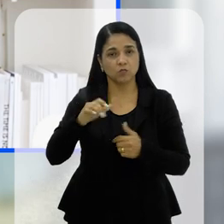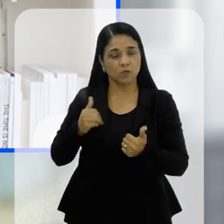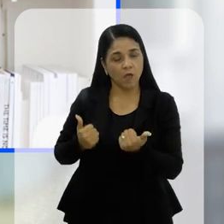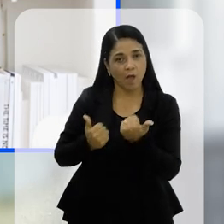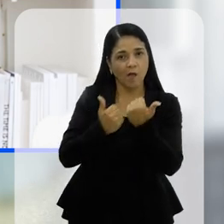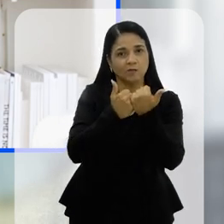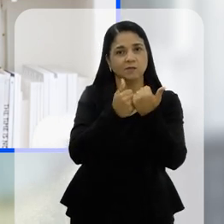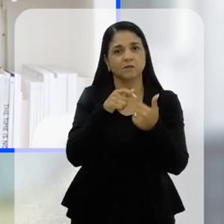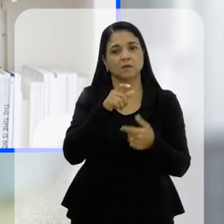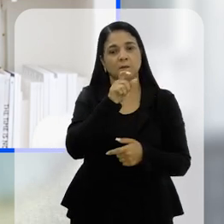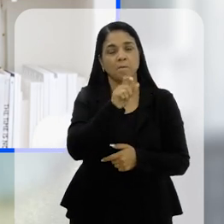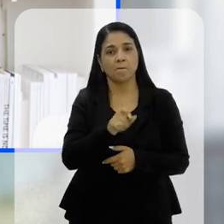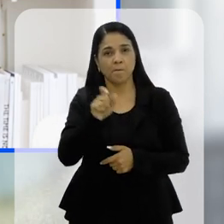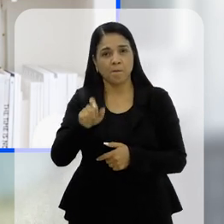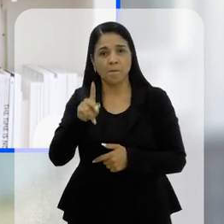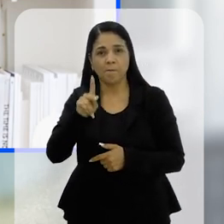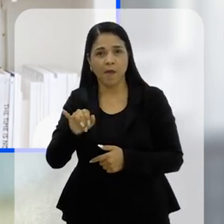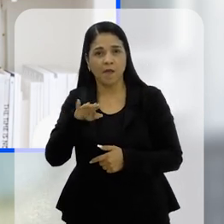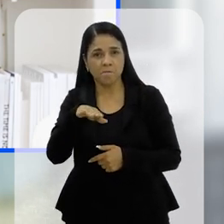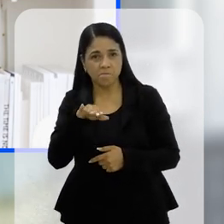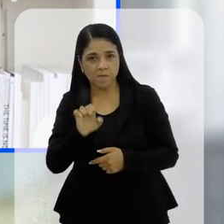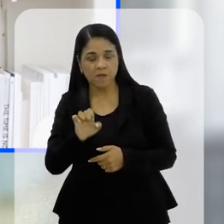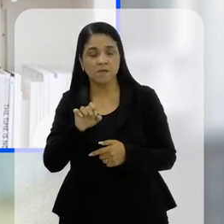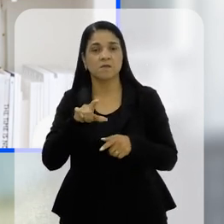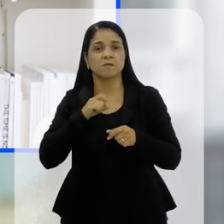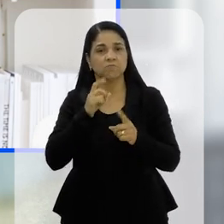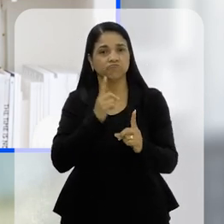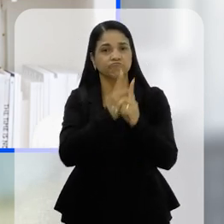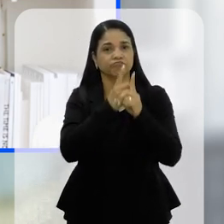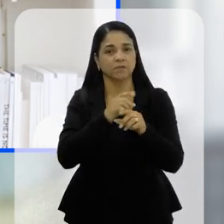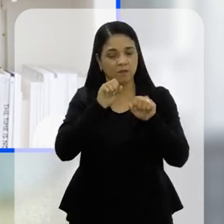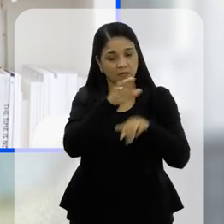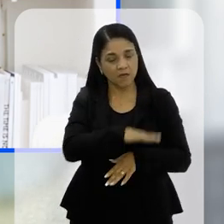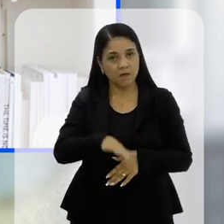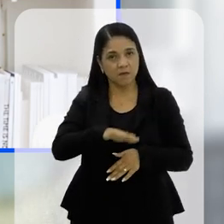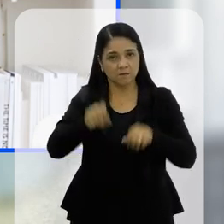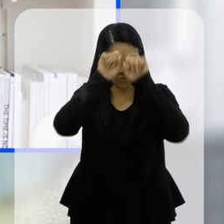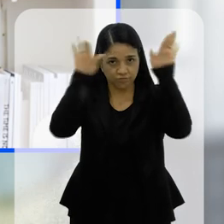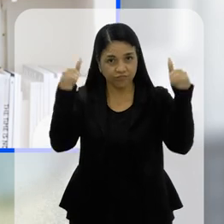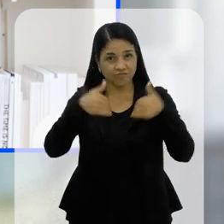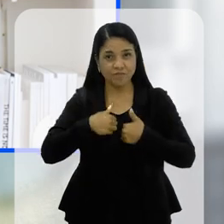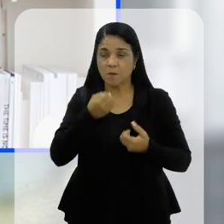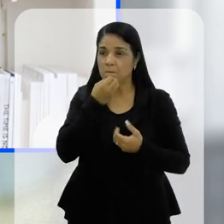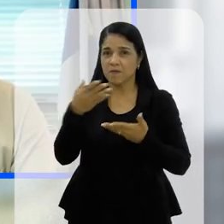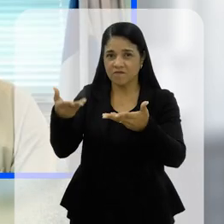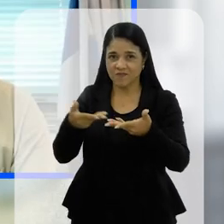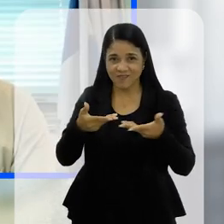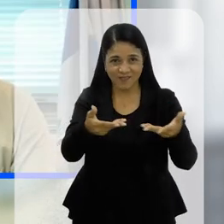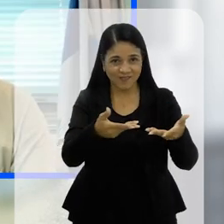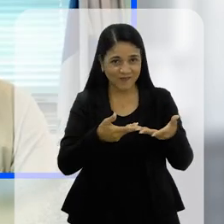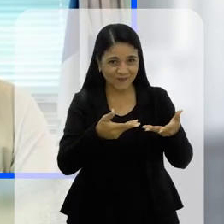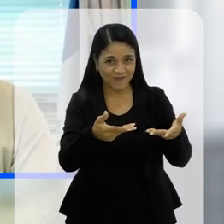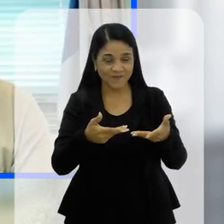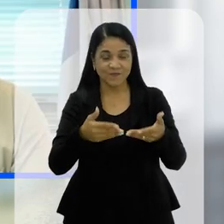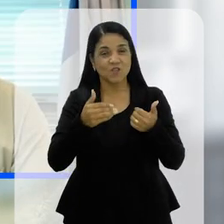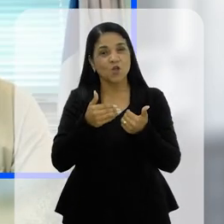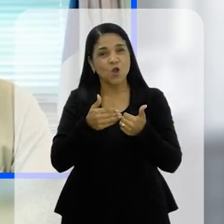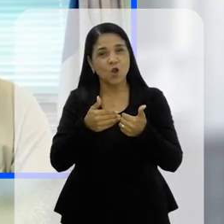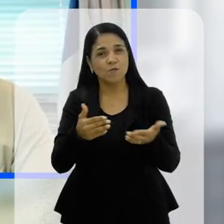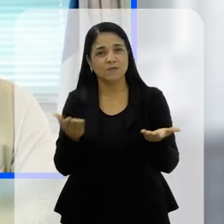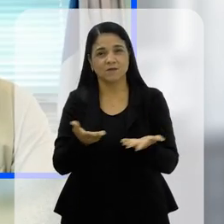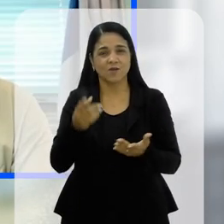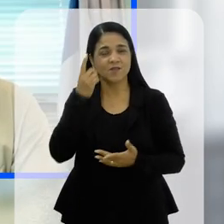auxilia pais de crianças diagnosticadas com o transtorno do espectro autista. Sejam muito bem-vindos.